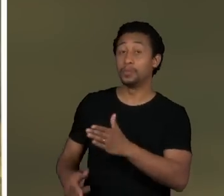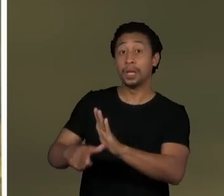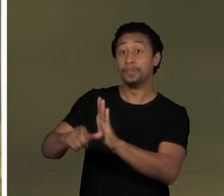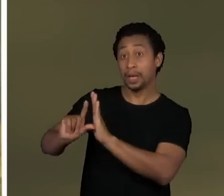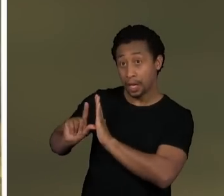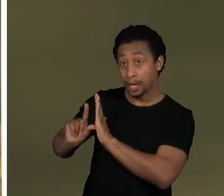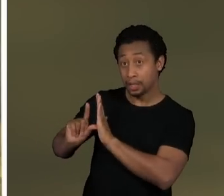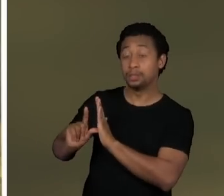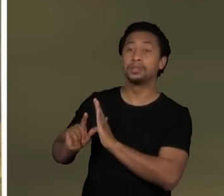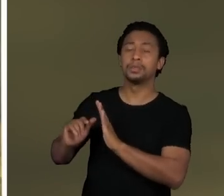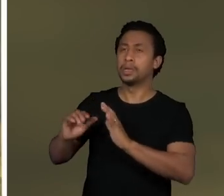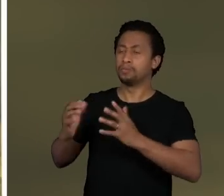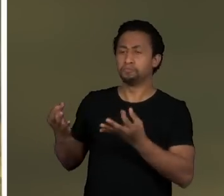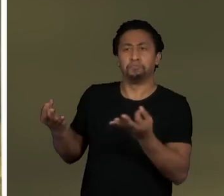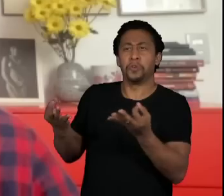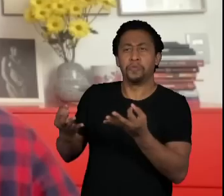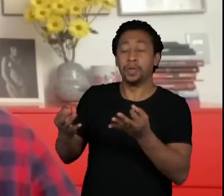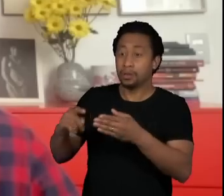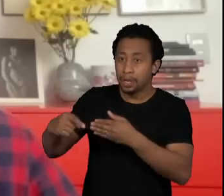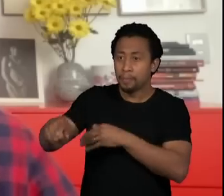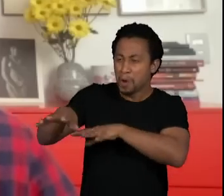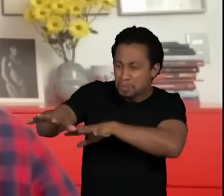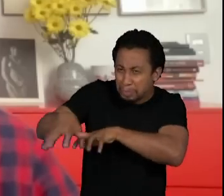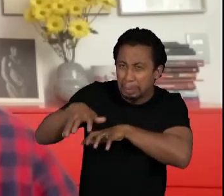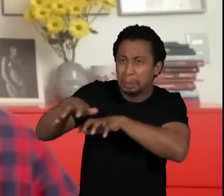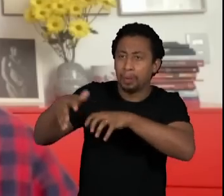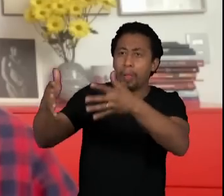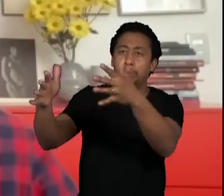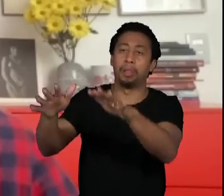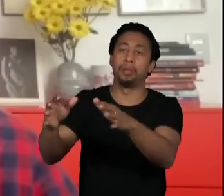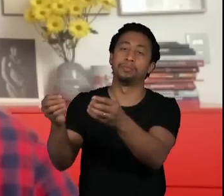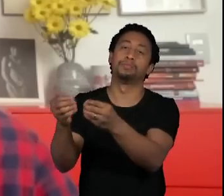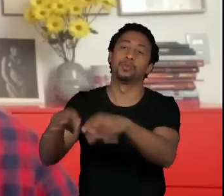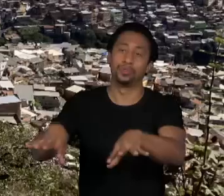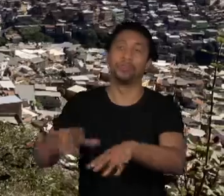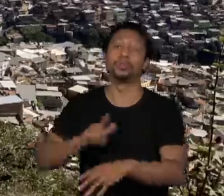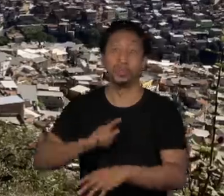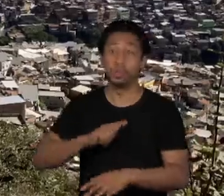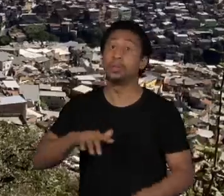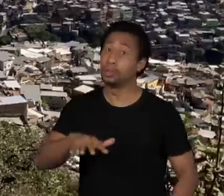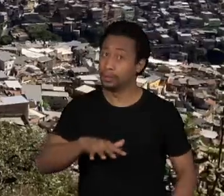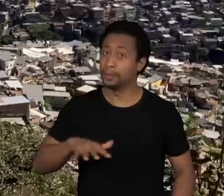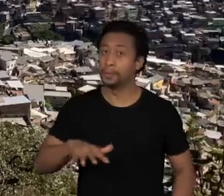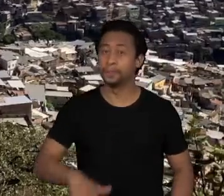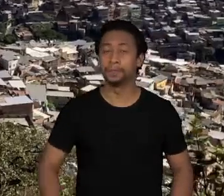de terra provocado por um processo de mineração aqui muito próximo do Parque das Mangabeiras.